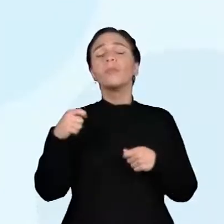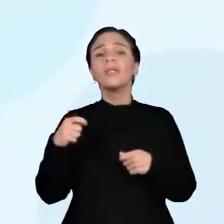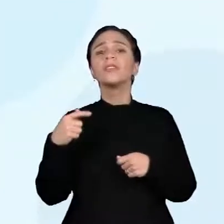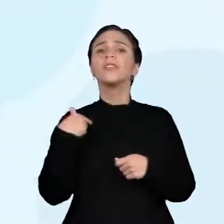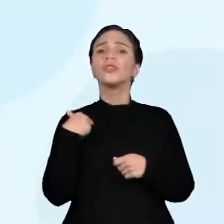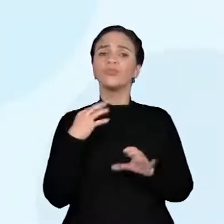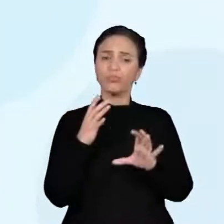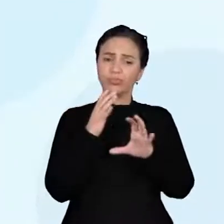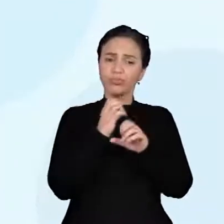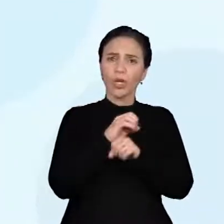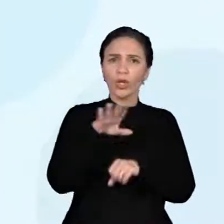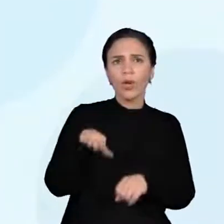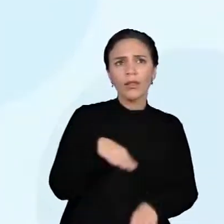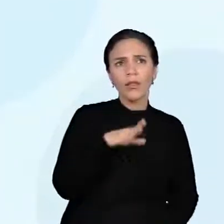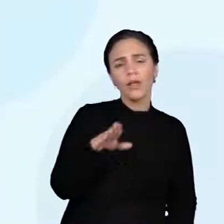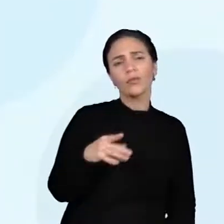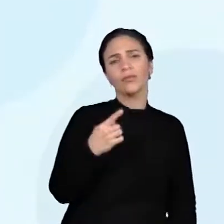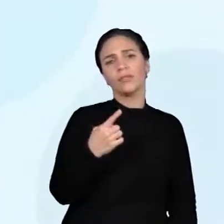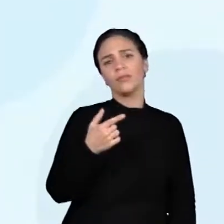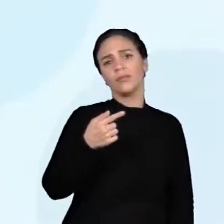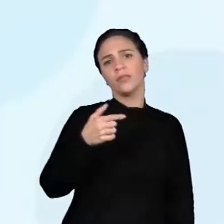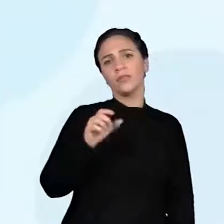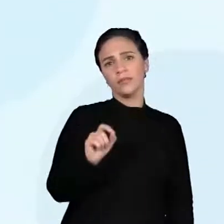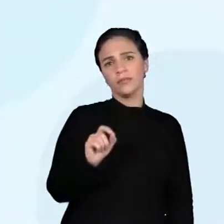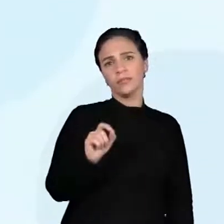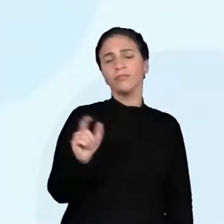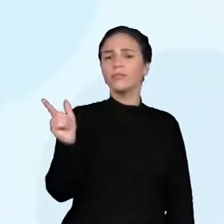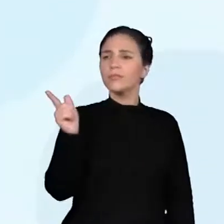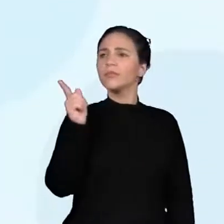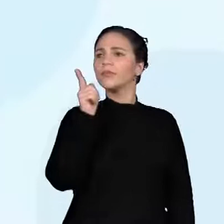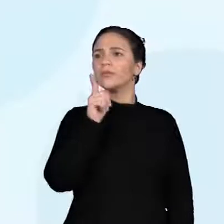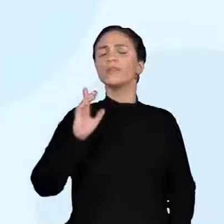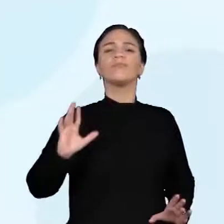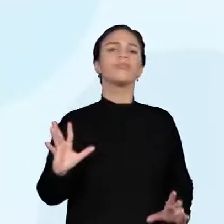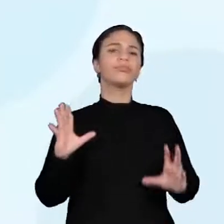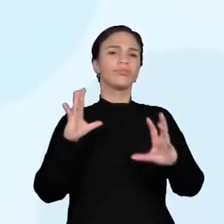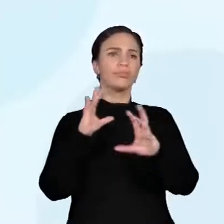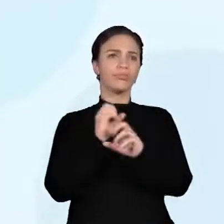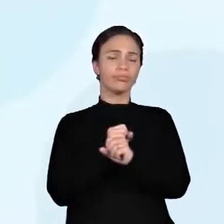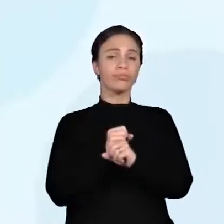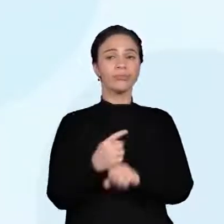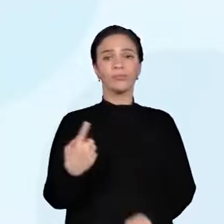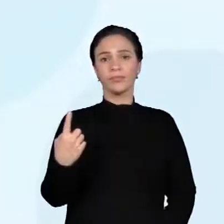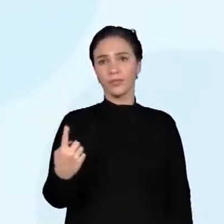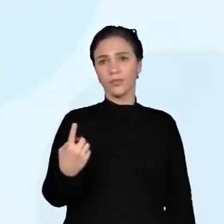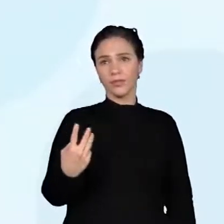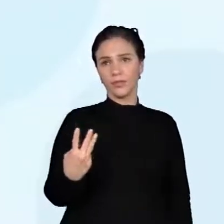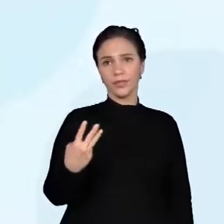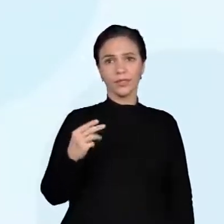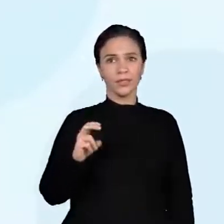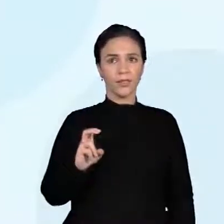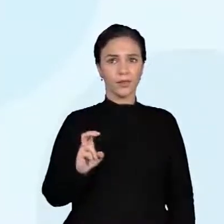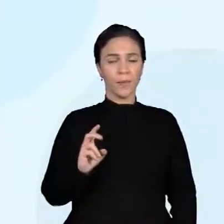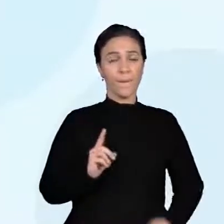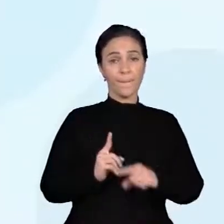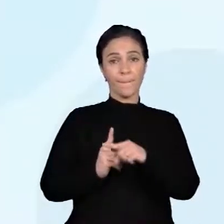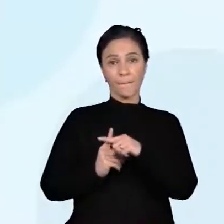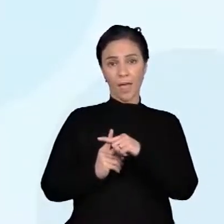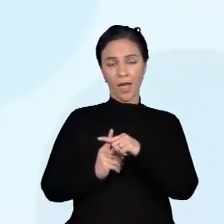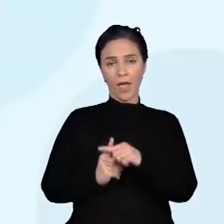35, eu já vou ter o 170. Mas para para pensar.